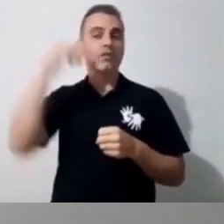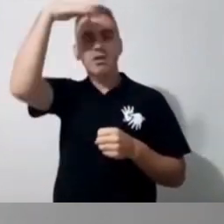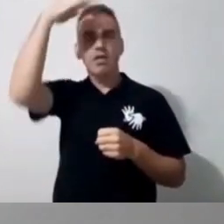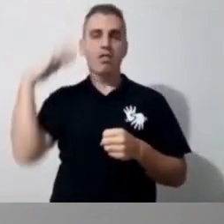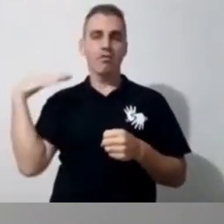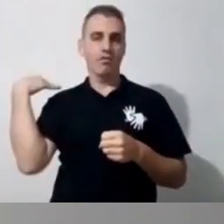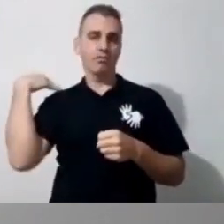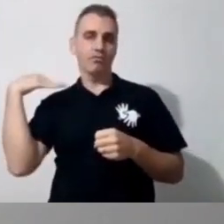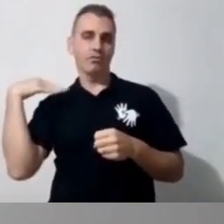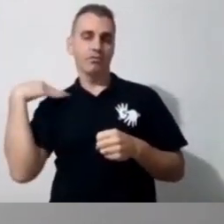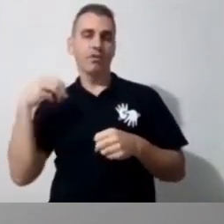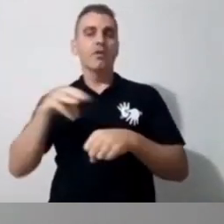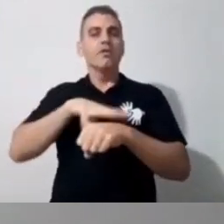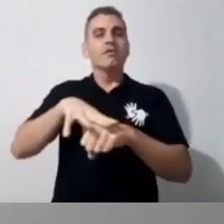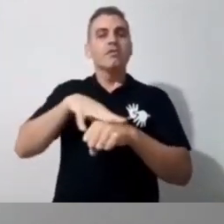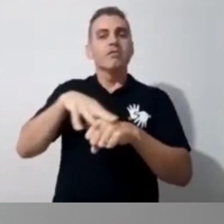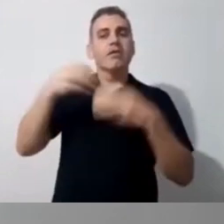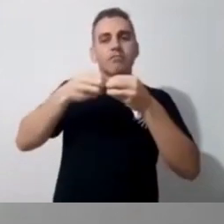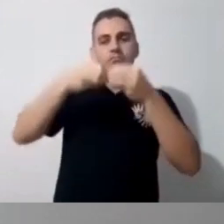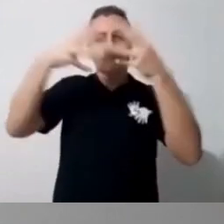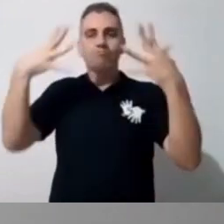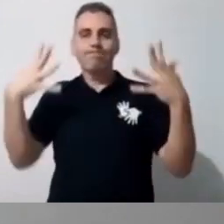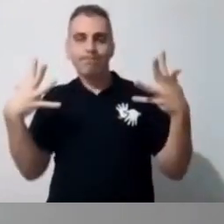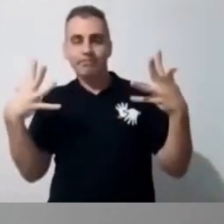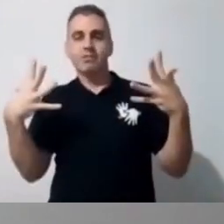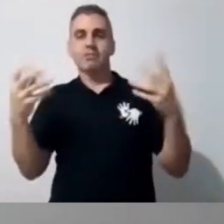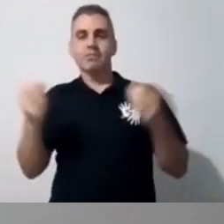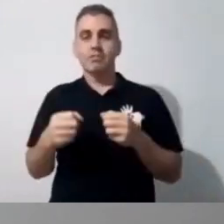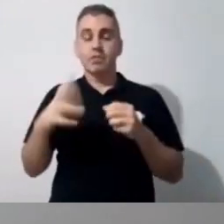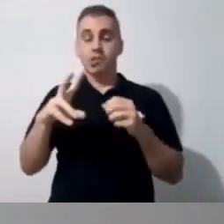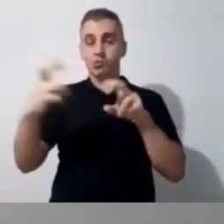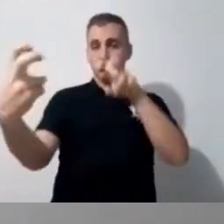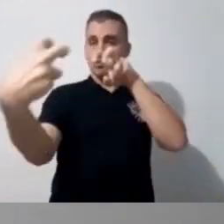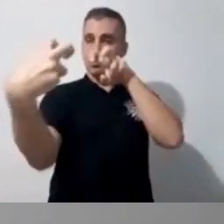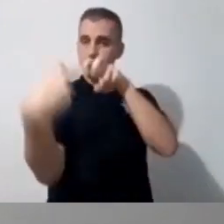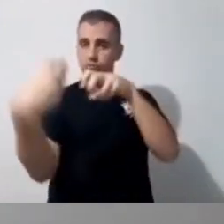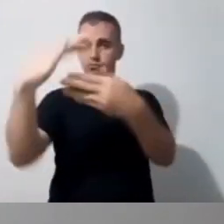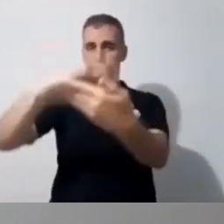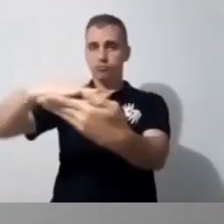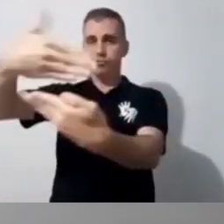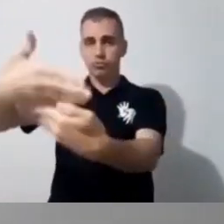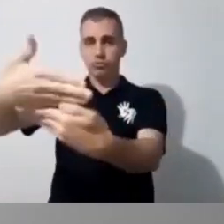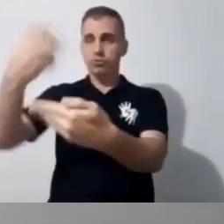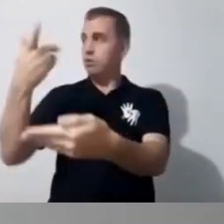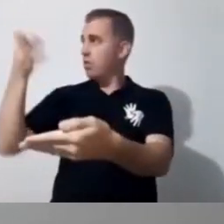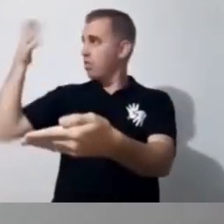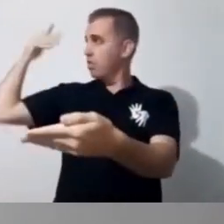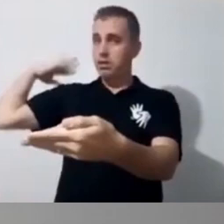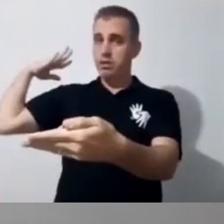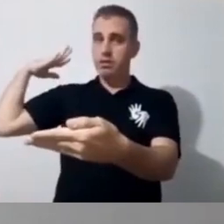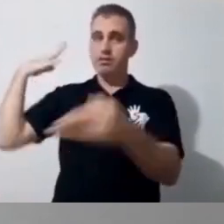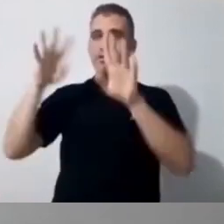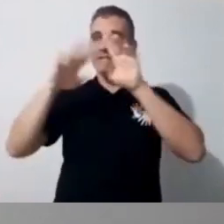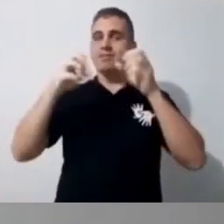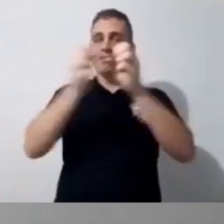de cor de pele branca, estou na frente do meu note, e atrás de mim tem um guarda-roupa, porque eu estou